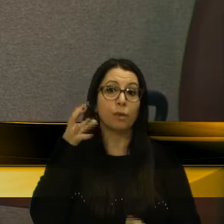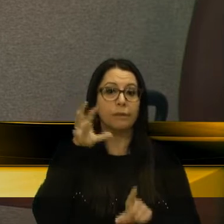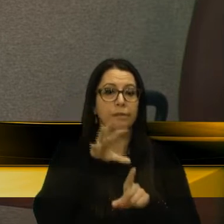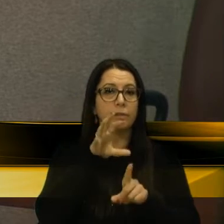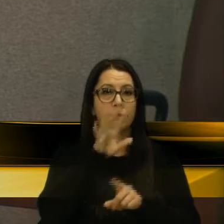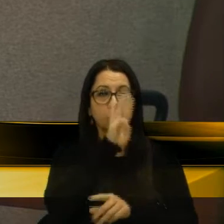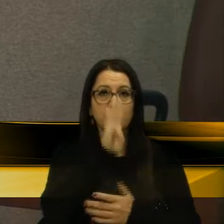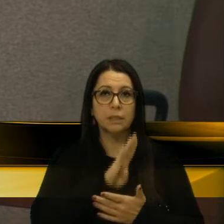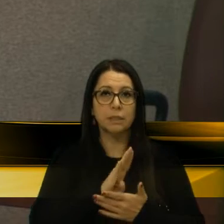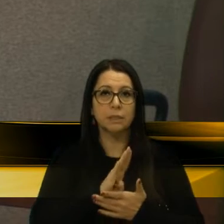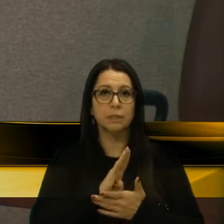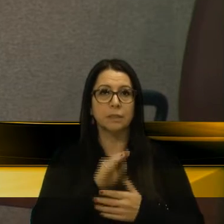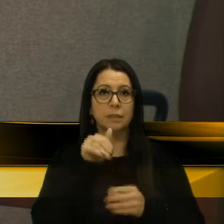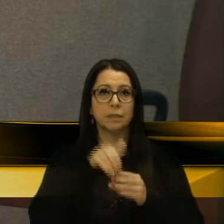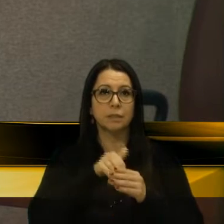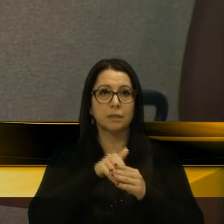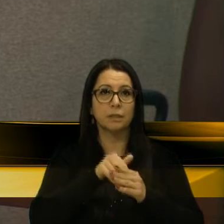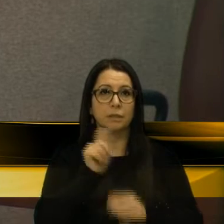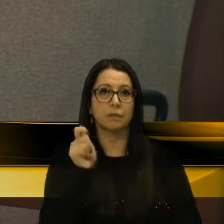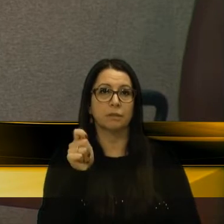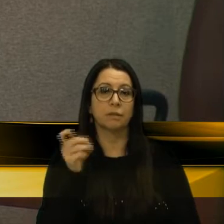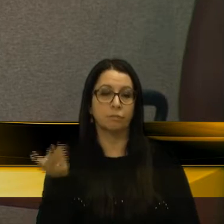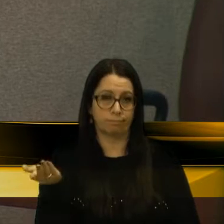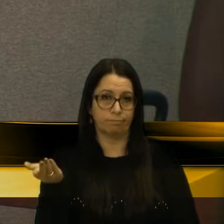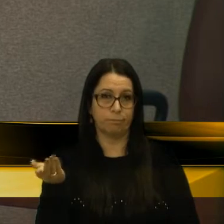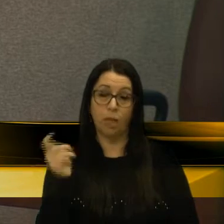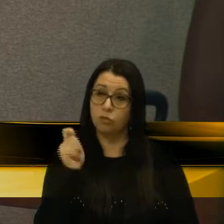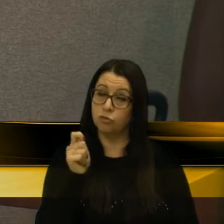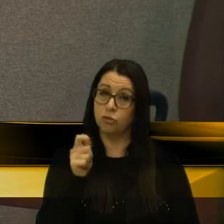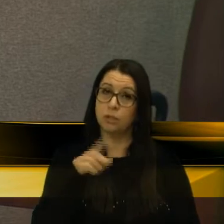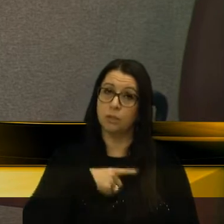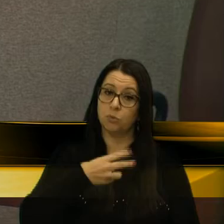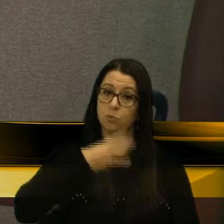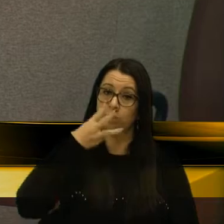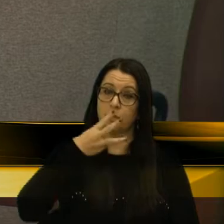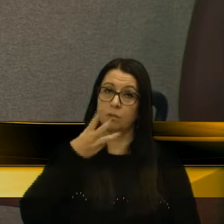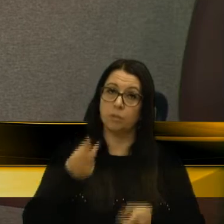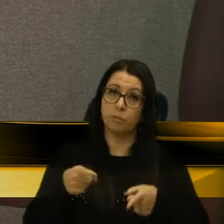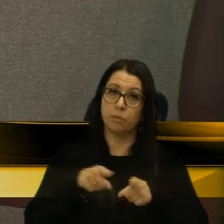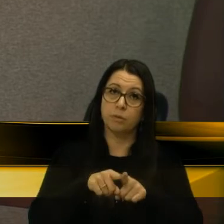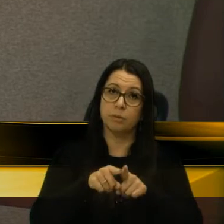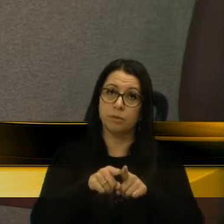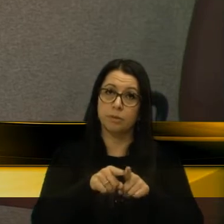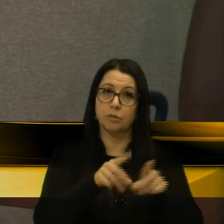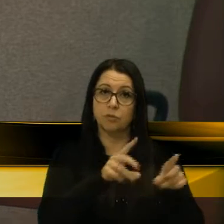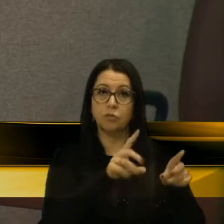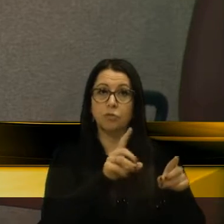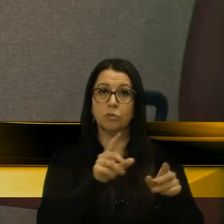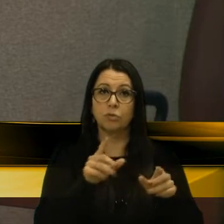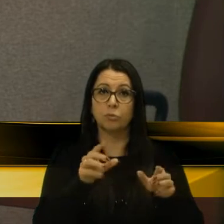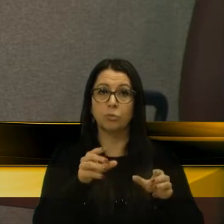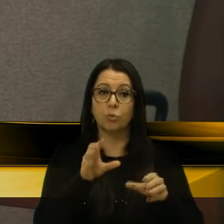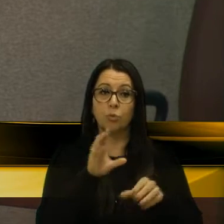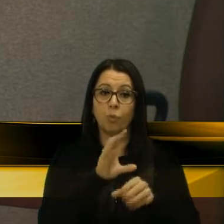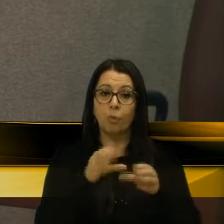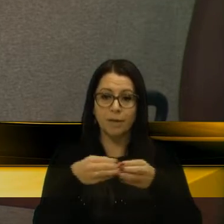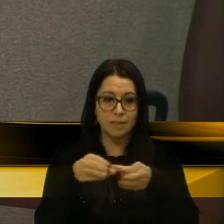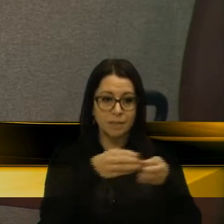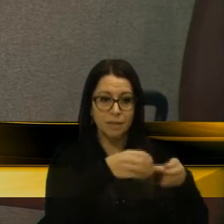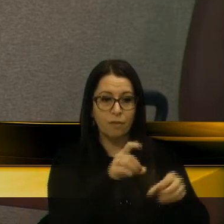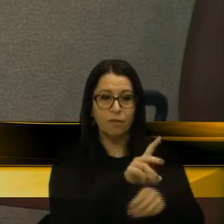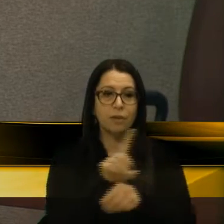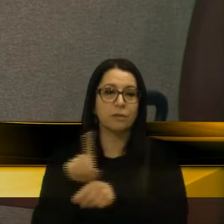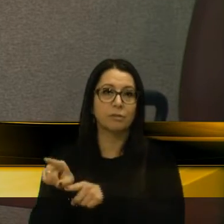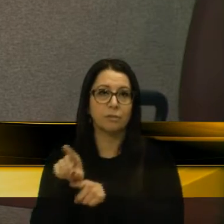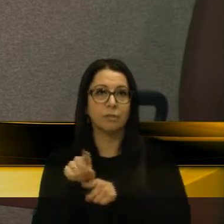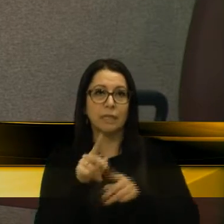Brasil nas eleições da Argentina. A Argentina é o terceiro parceiro comercial do Brasil. É um país, nosso irmão,